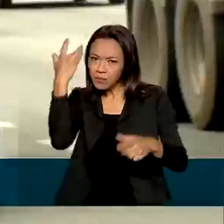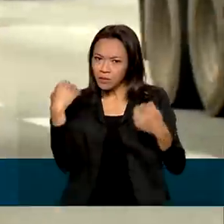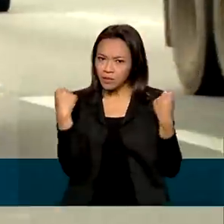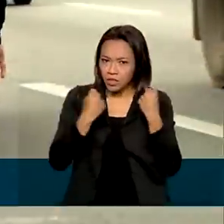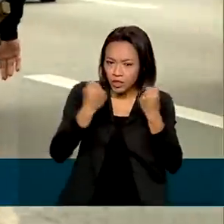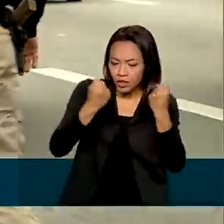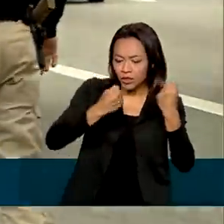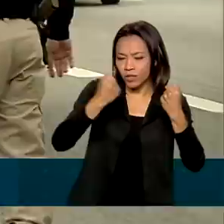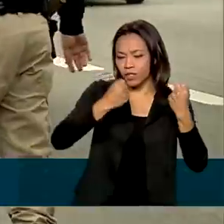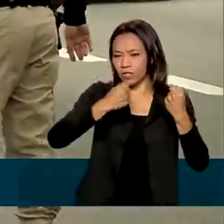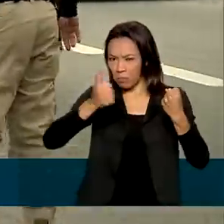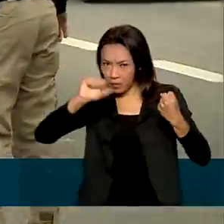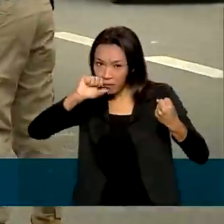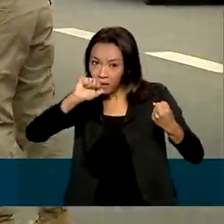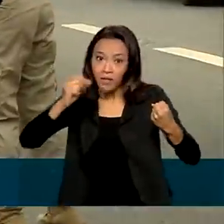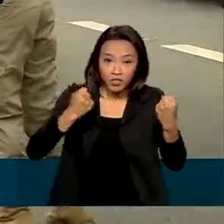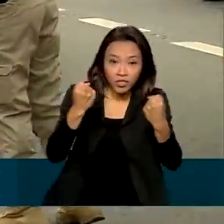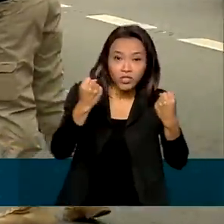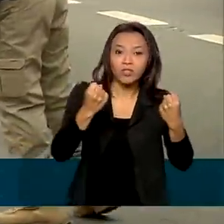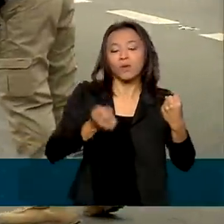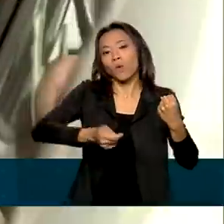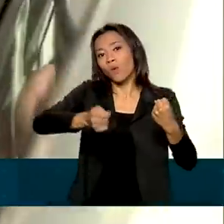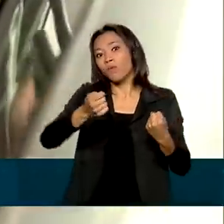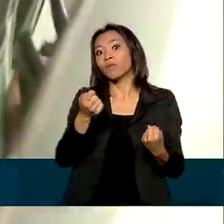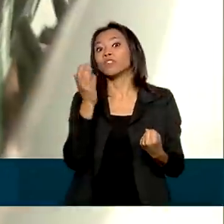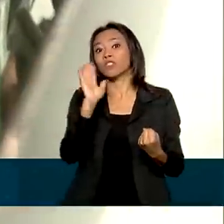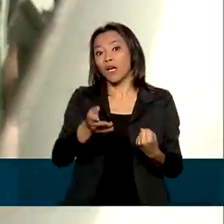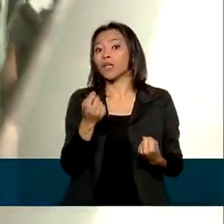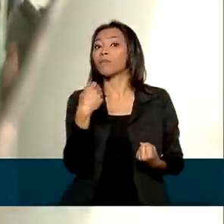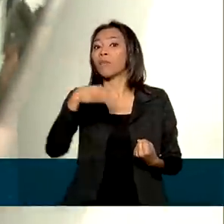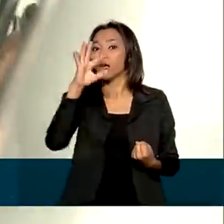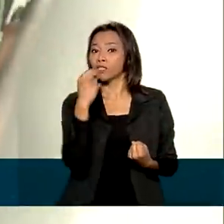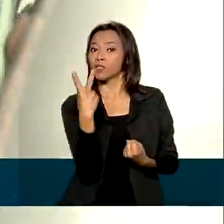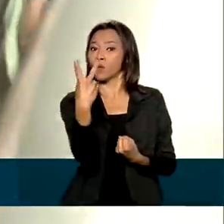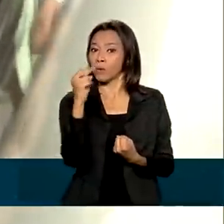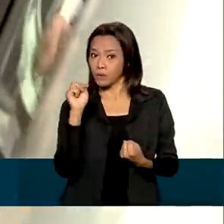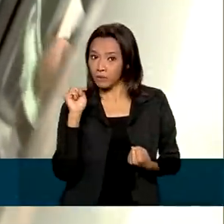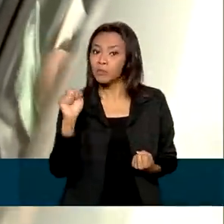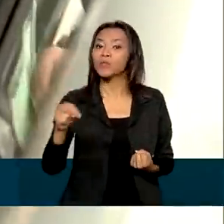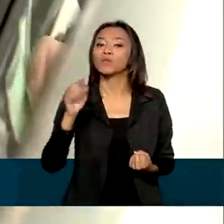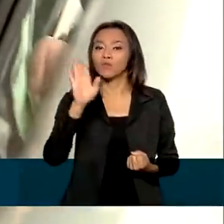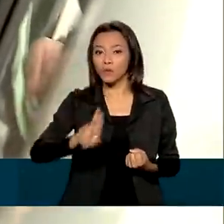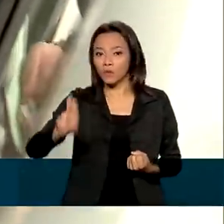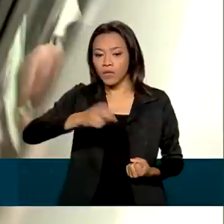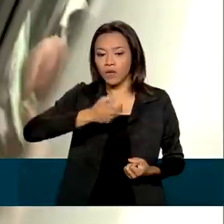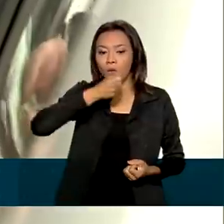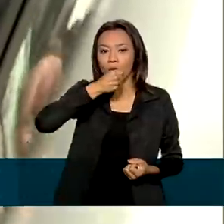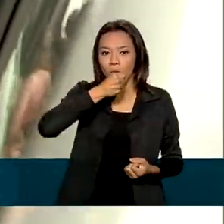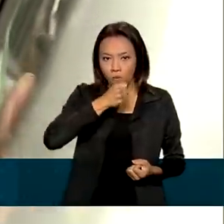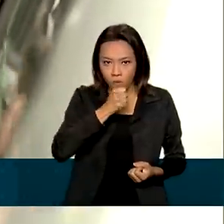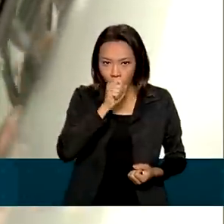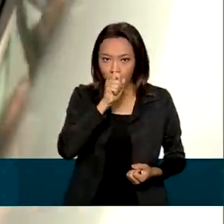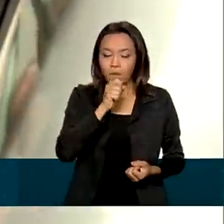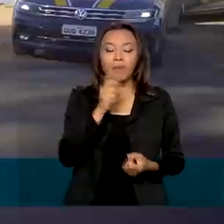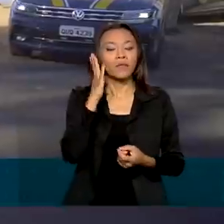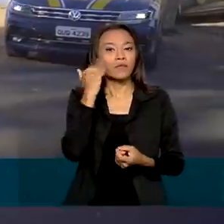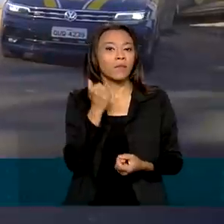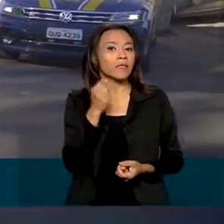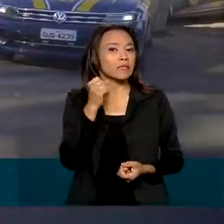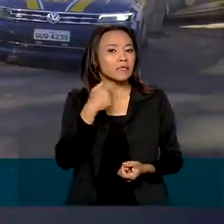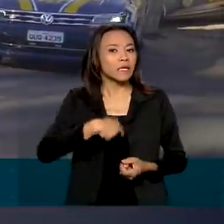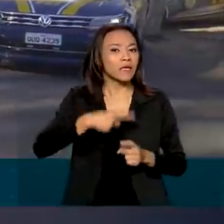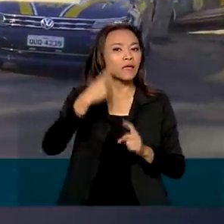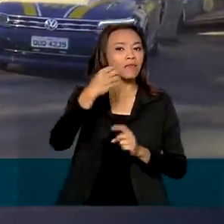dirigindo depois de beber. E quase 12 mil testes de alcoolemia foram aplicados. A polícia também realizou a